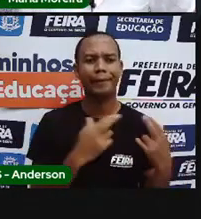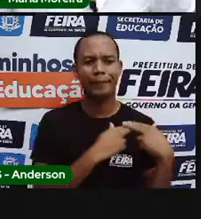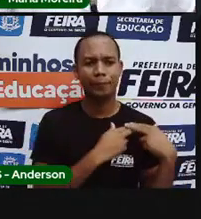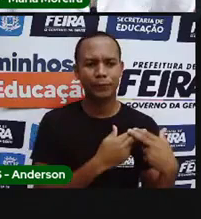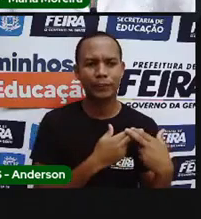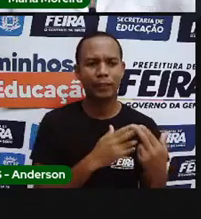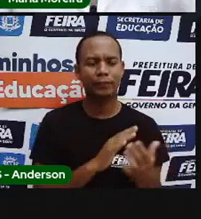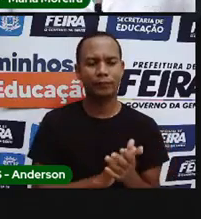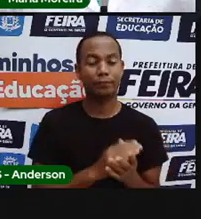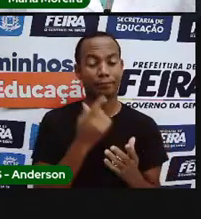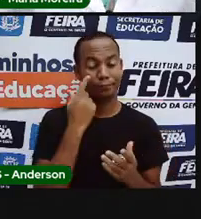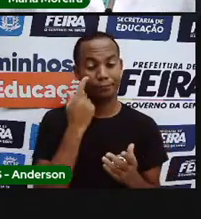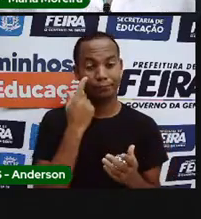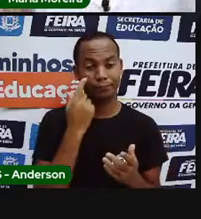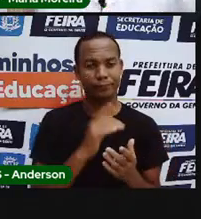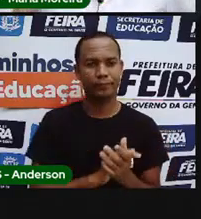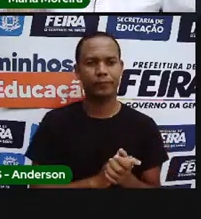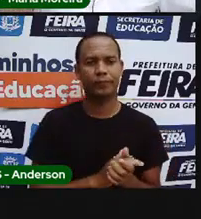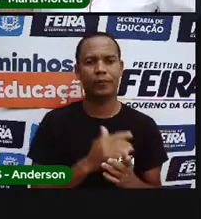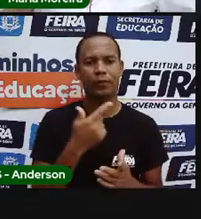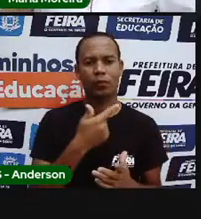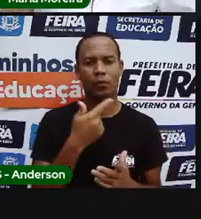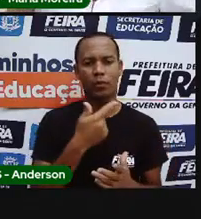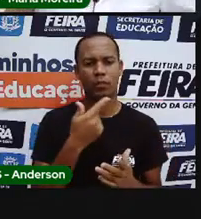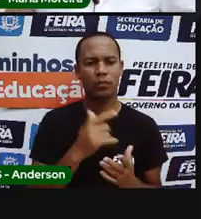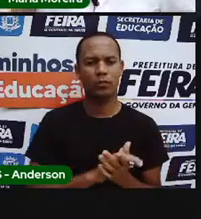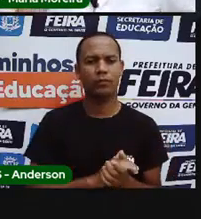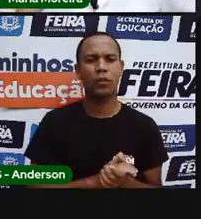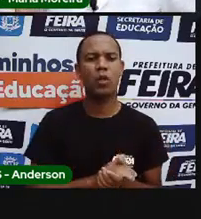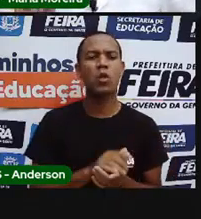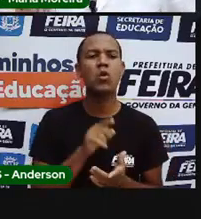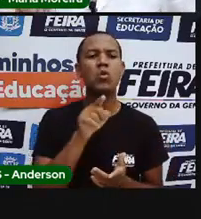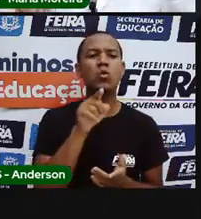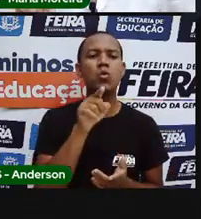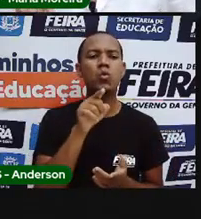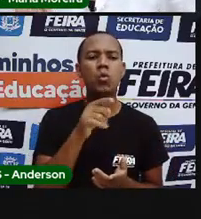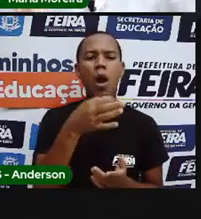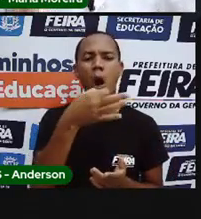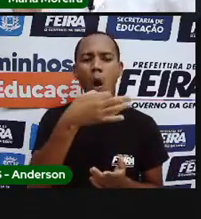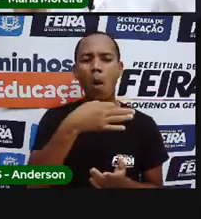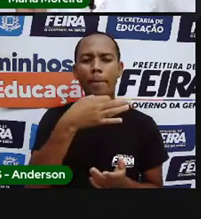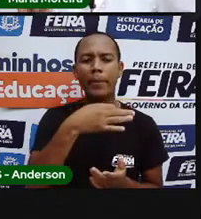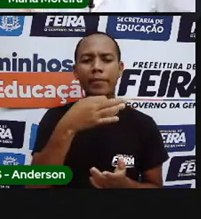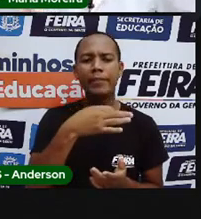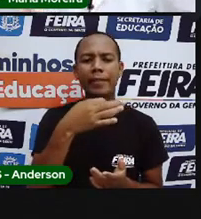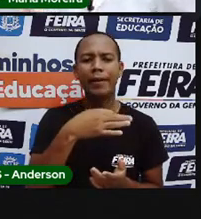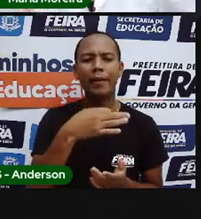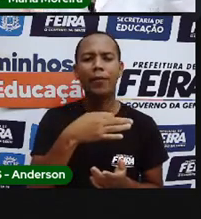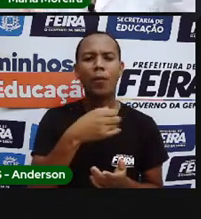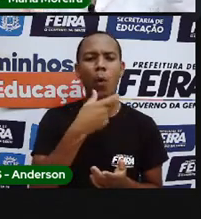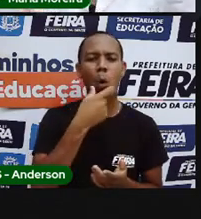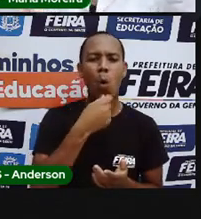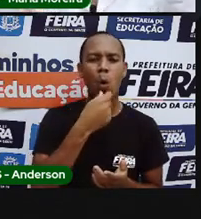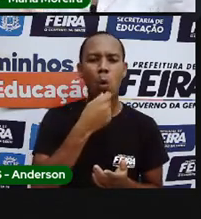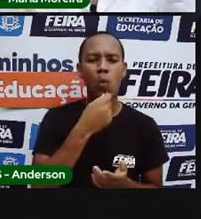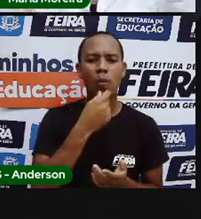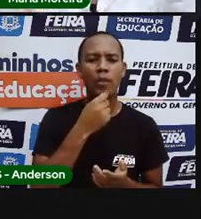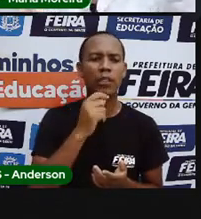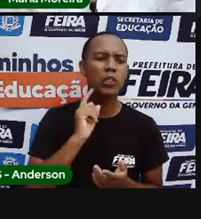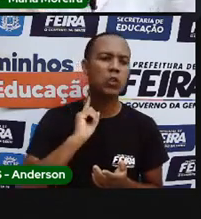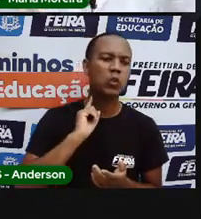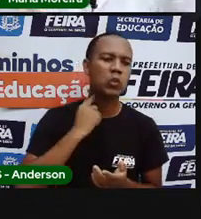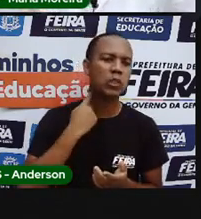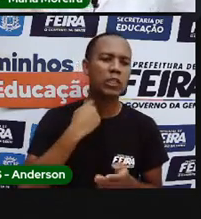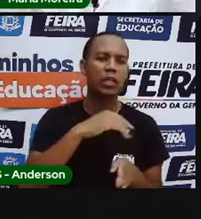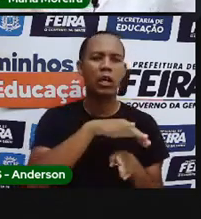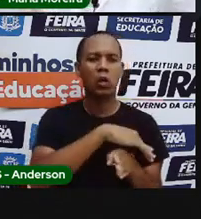passou? Então vamos lá Questão 2 Qual a sua opinião, né? Da atitude do homem que está jogando lixo no chão?